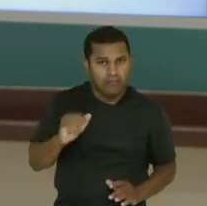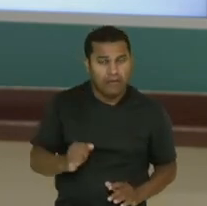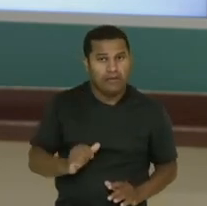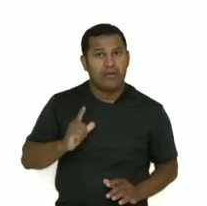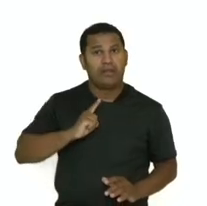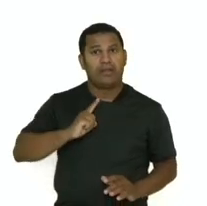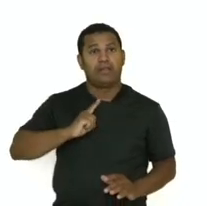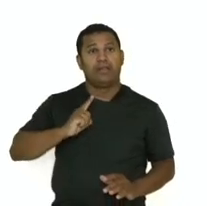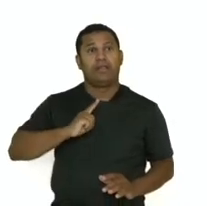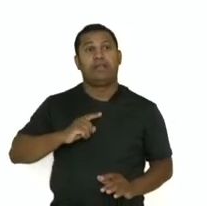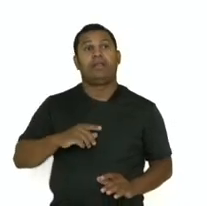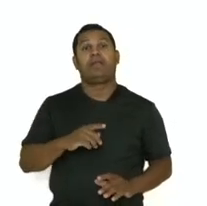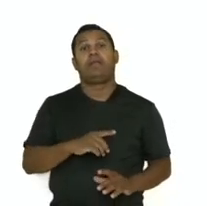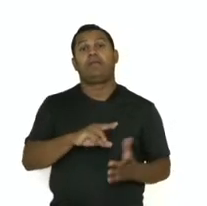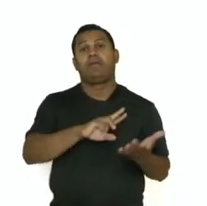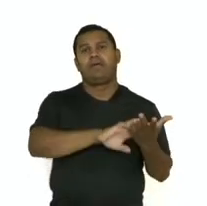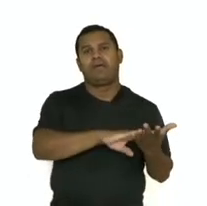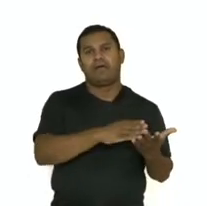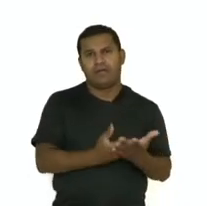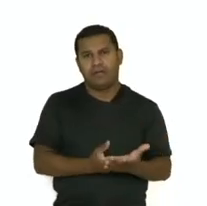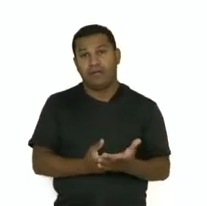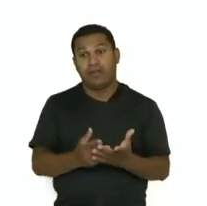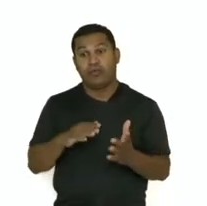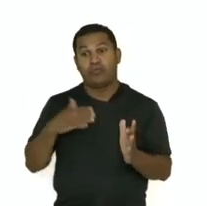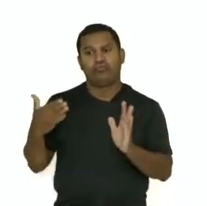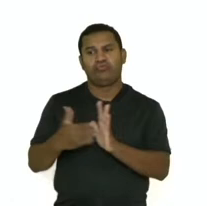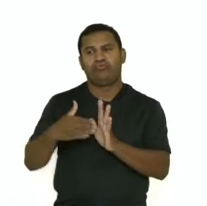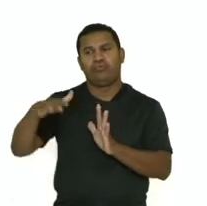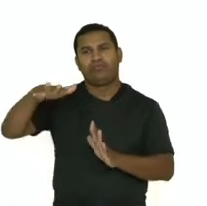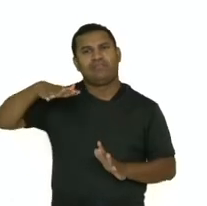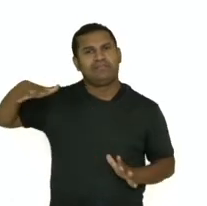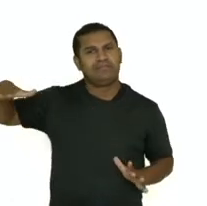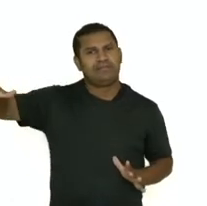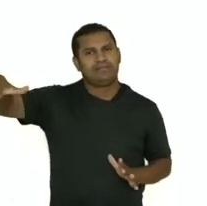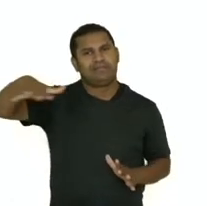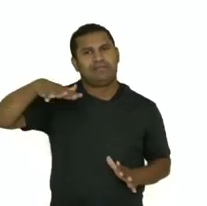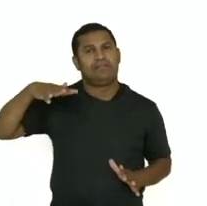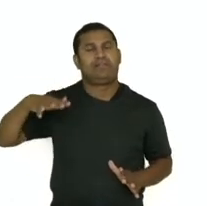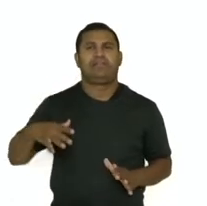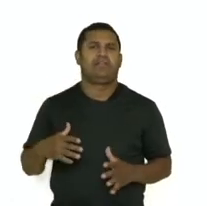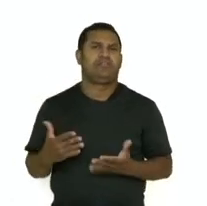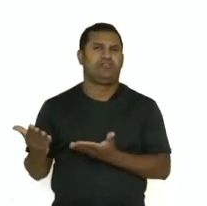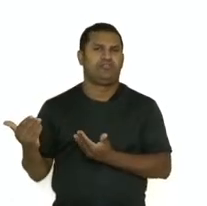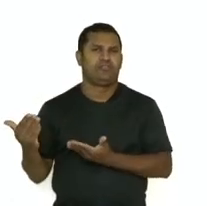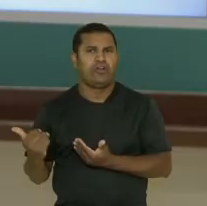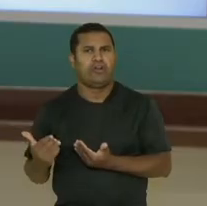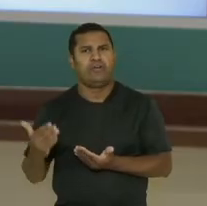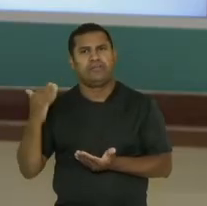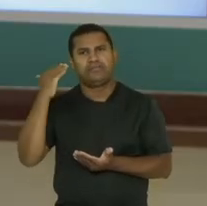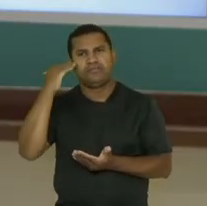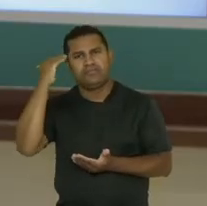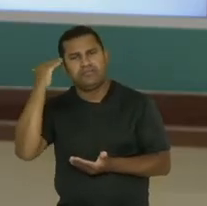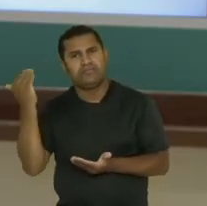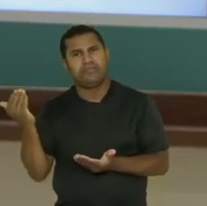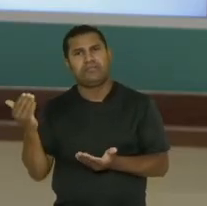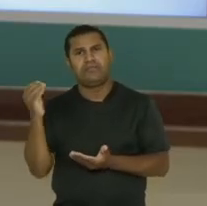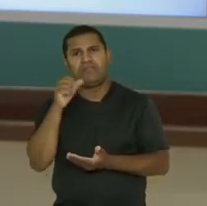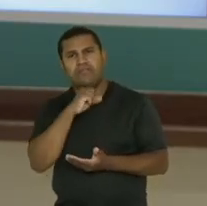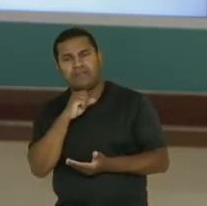toda a população ali. Então, jovens, adolescentes, mulheres, homens, idosos, casais,